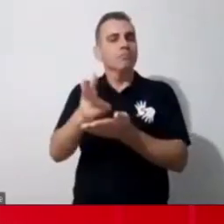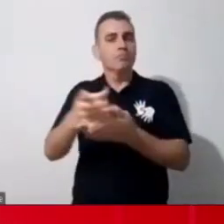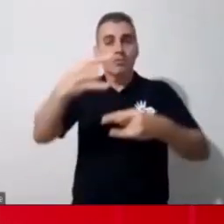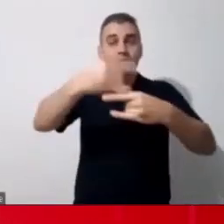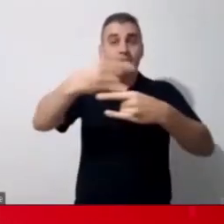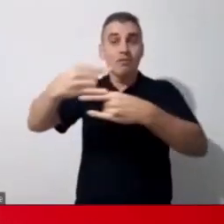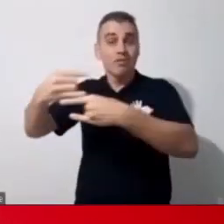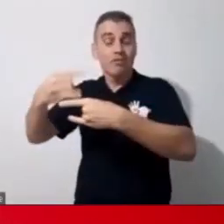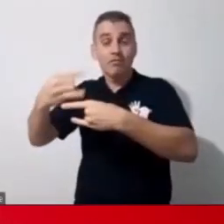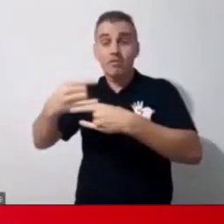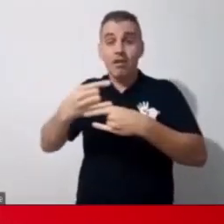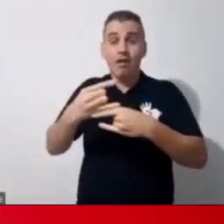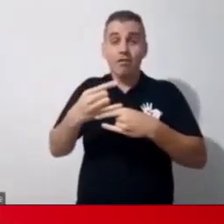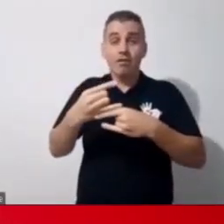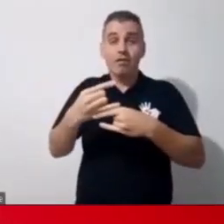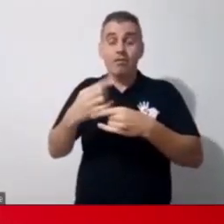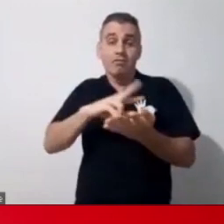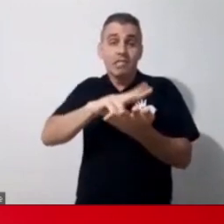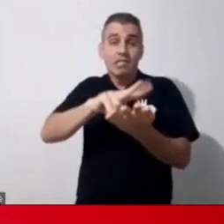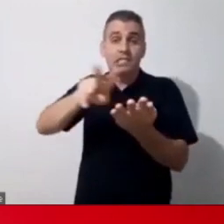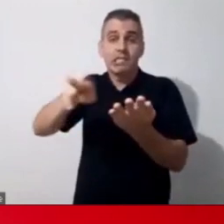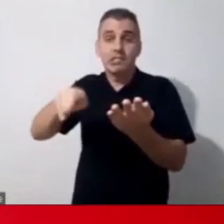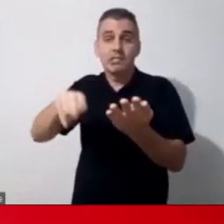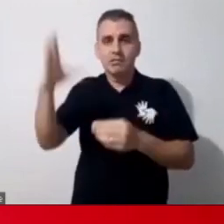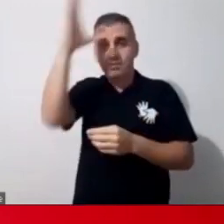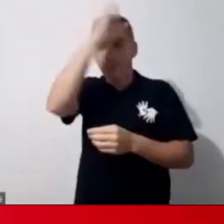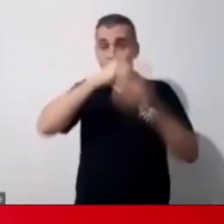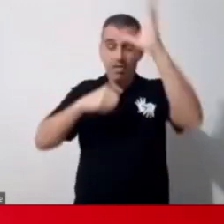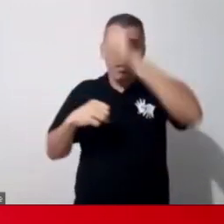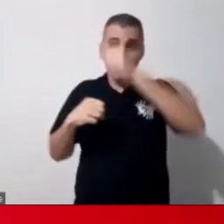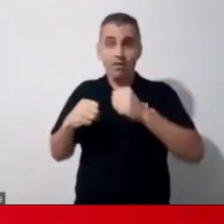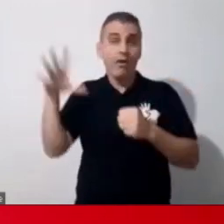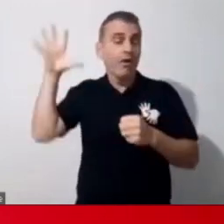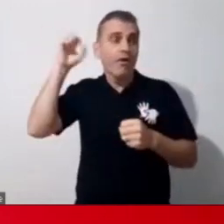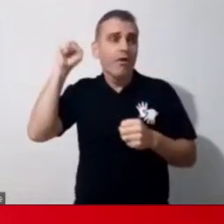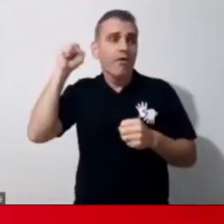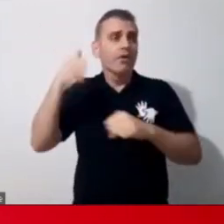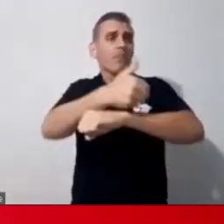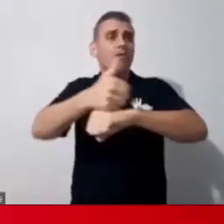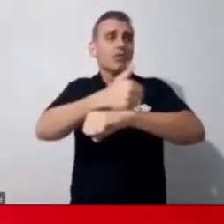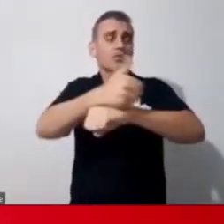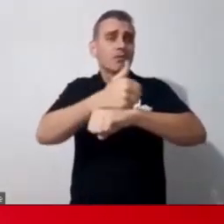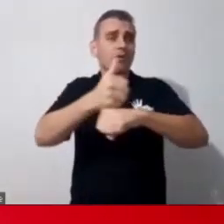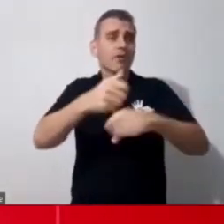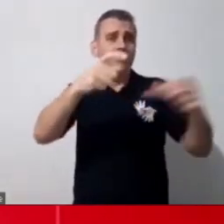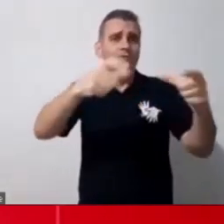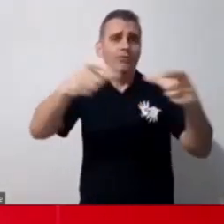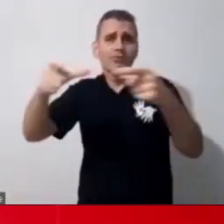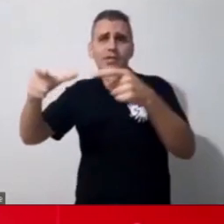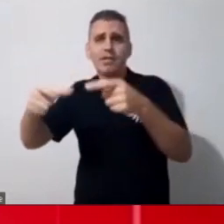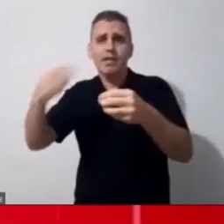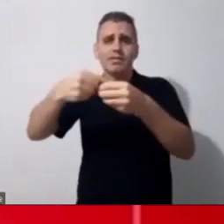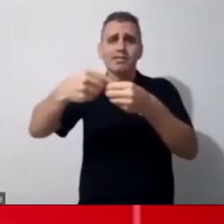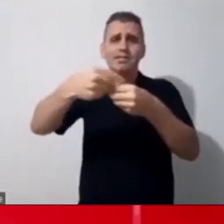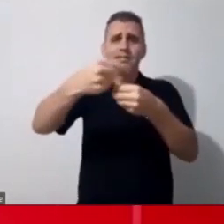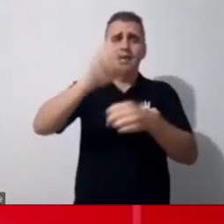live, né, o quanto a gente aprendeu, a gente conseguiu ouvir profissionais de outros lugares, e que